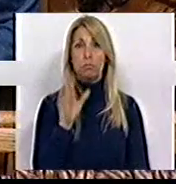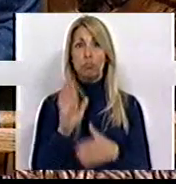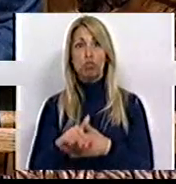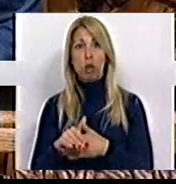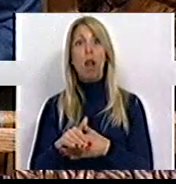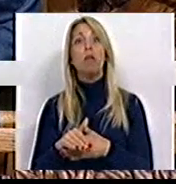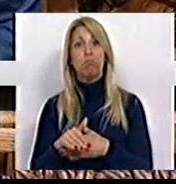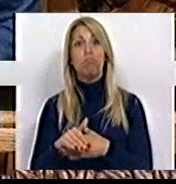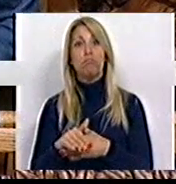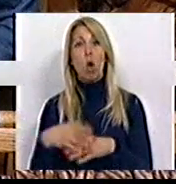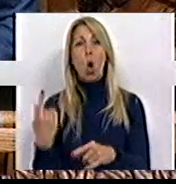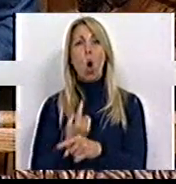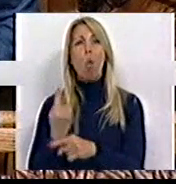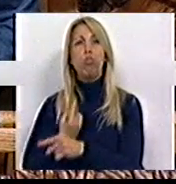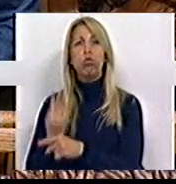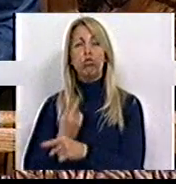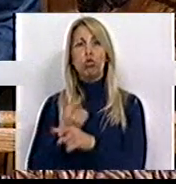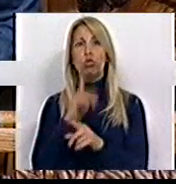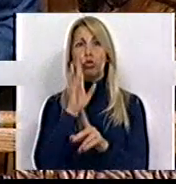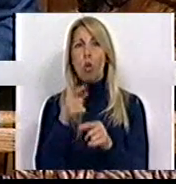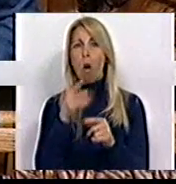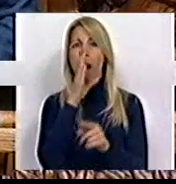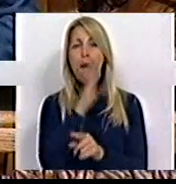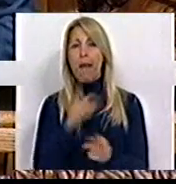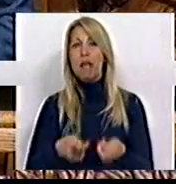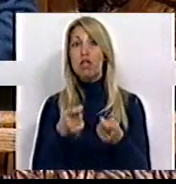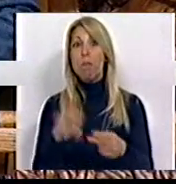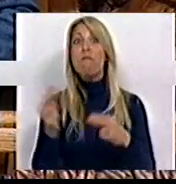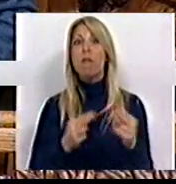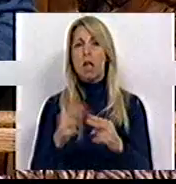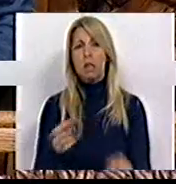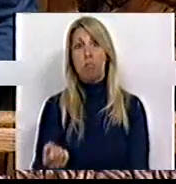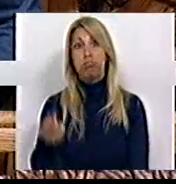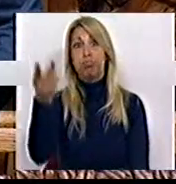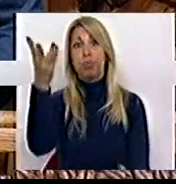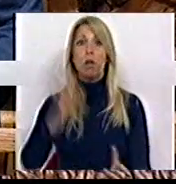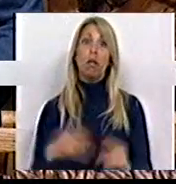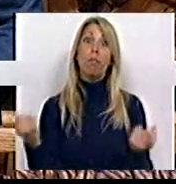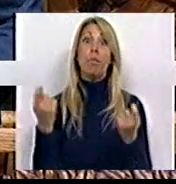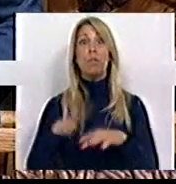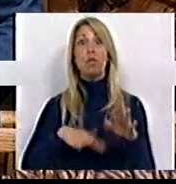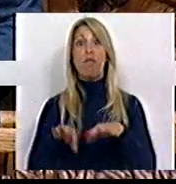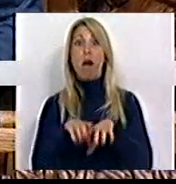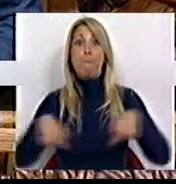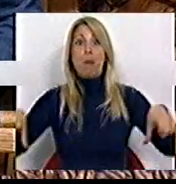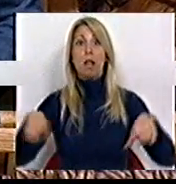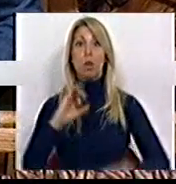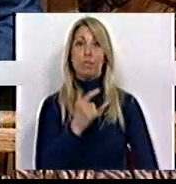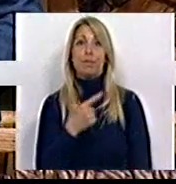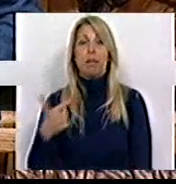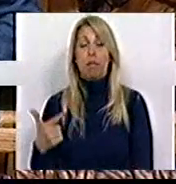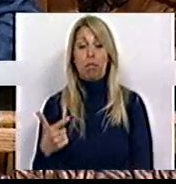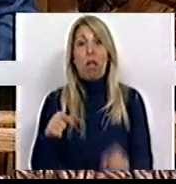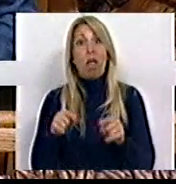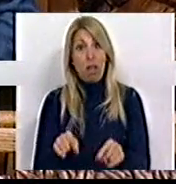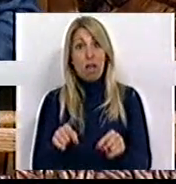Produtos e aplicações financeiras vão ser mais que muitas para serem promovidas aos balcões do CTT. E perante tudo isto